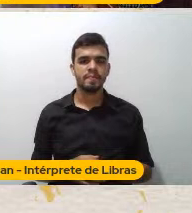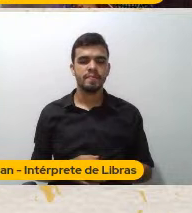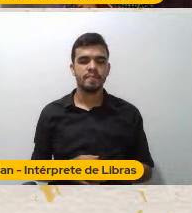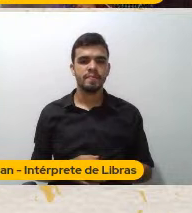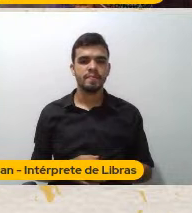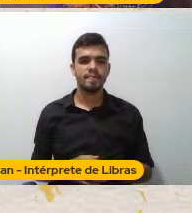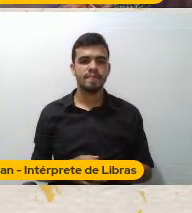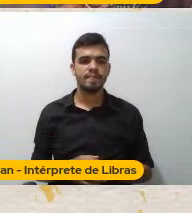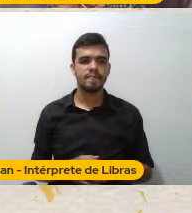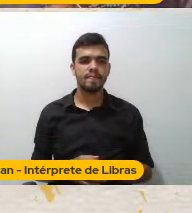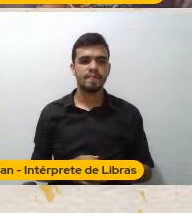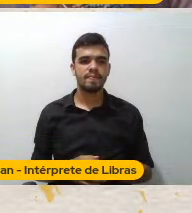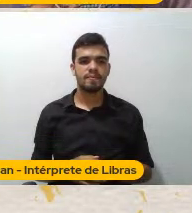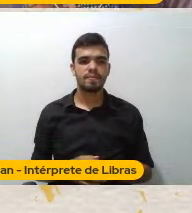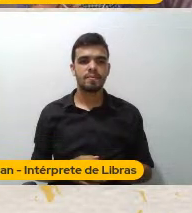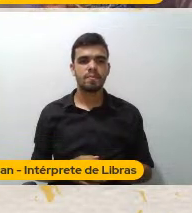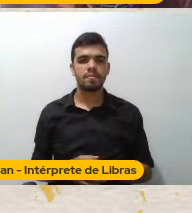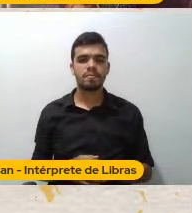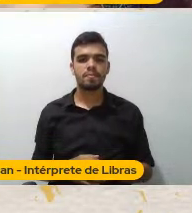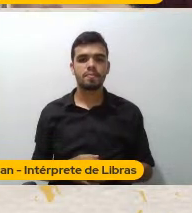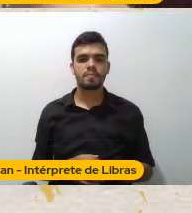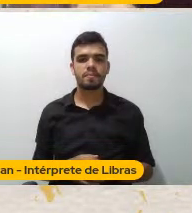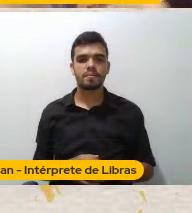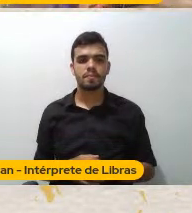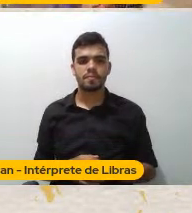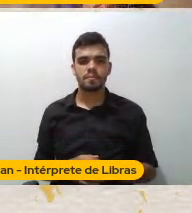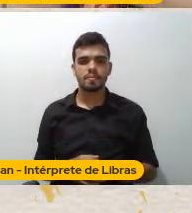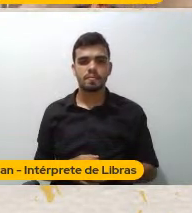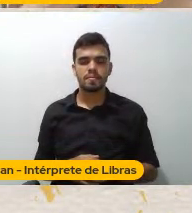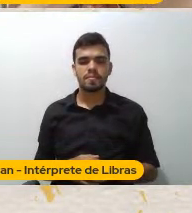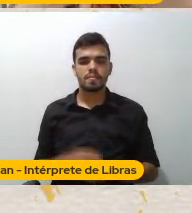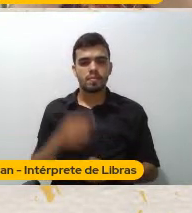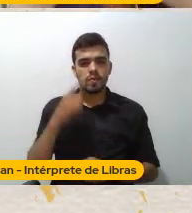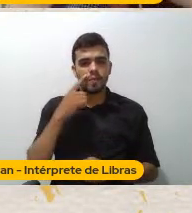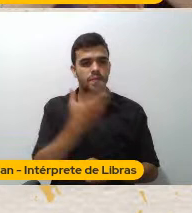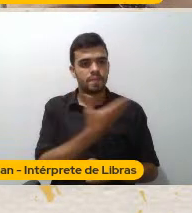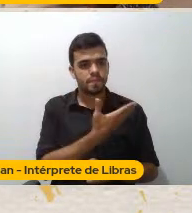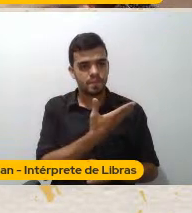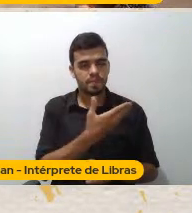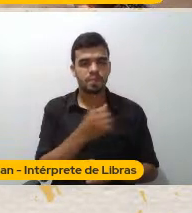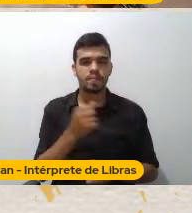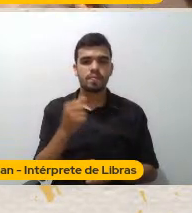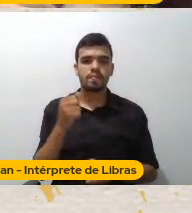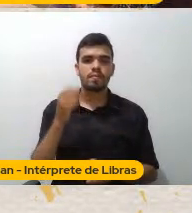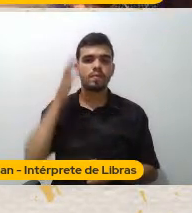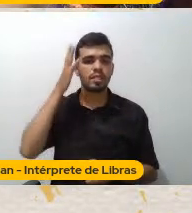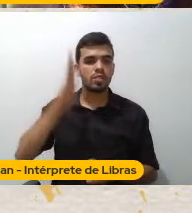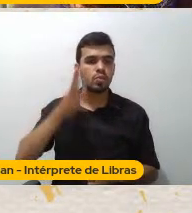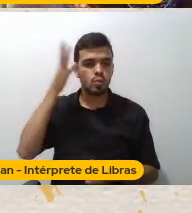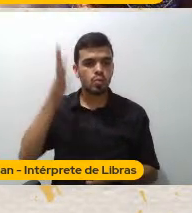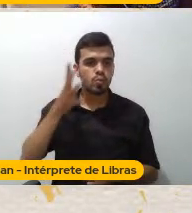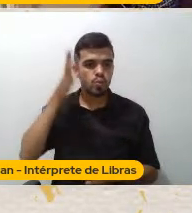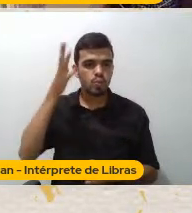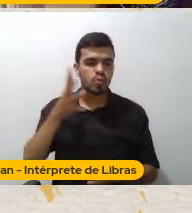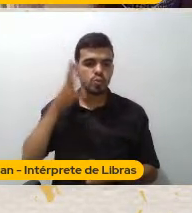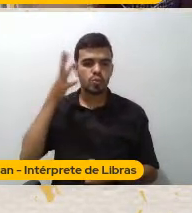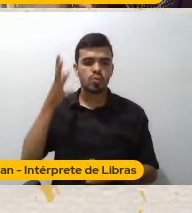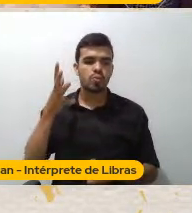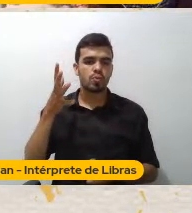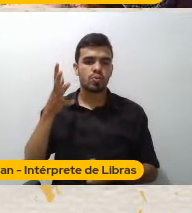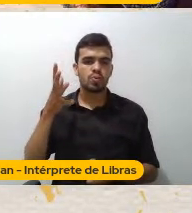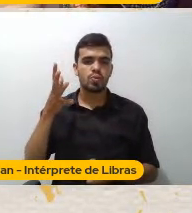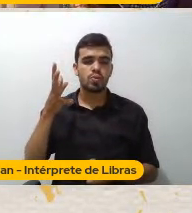Então Isso sim A gente não tem O domínio do discurso A gente reproduz o discurso